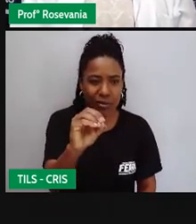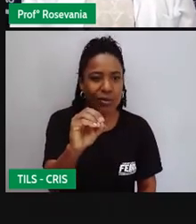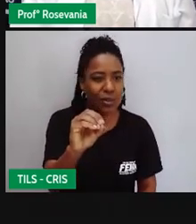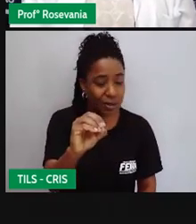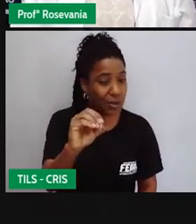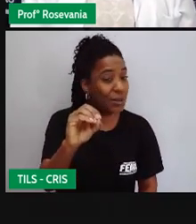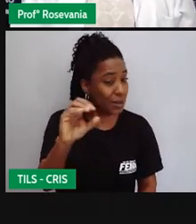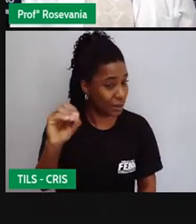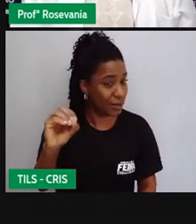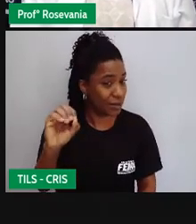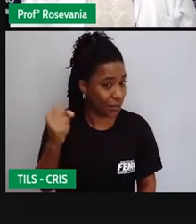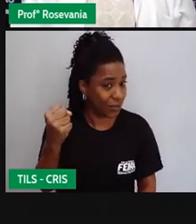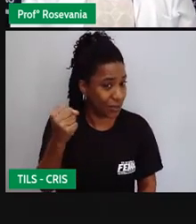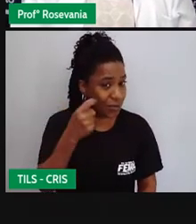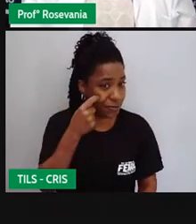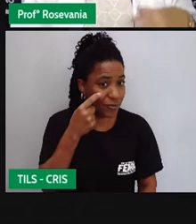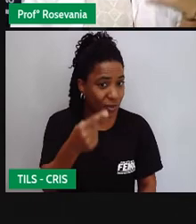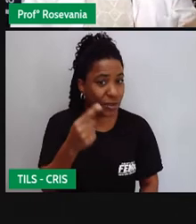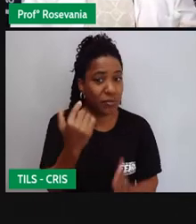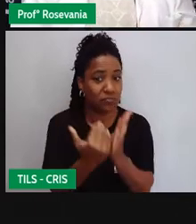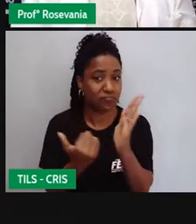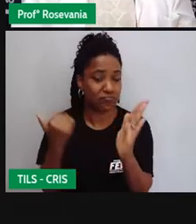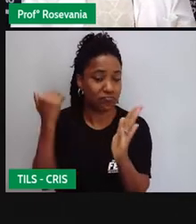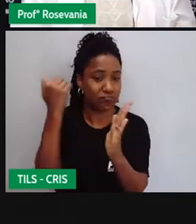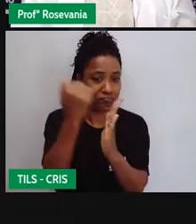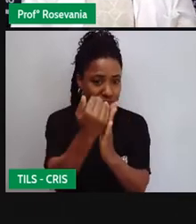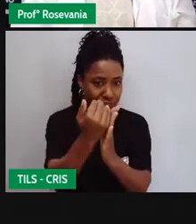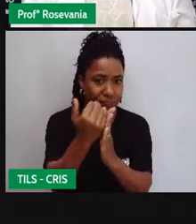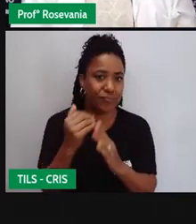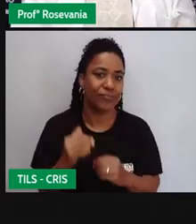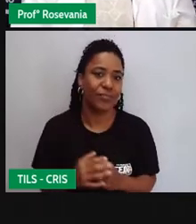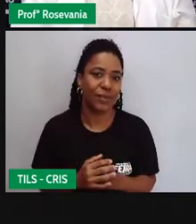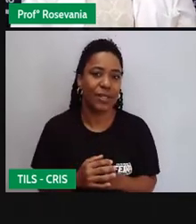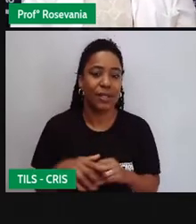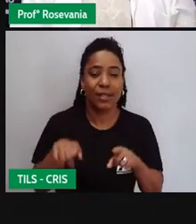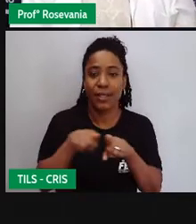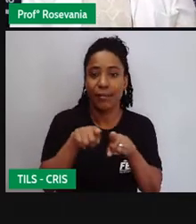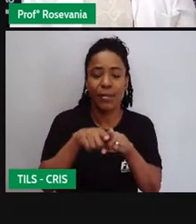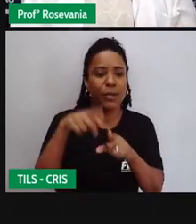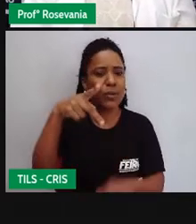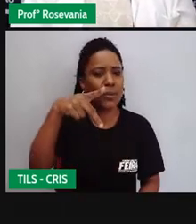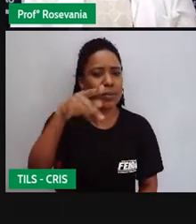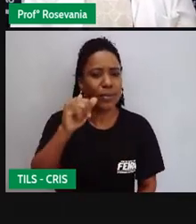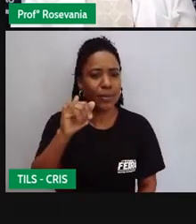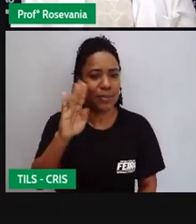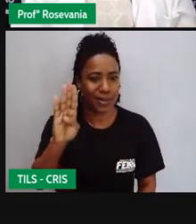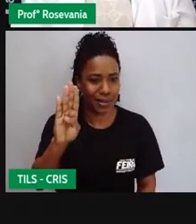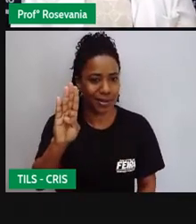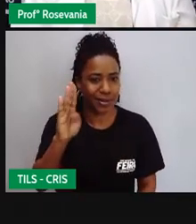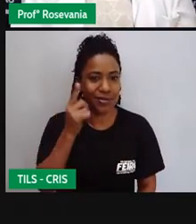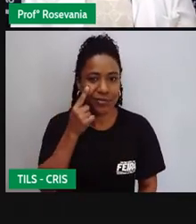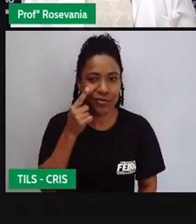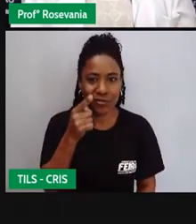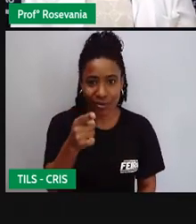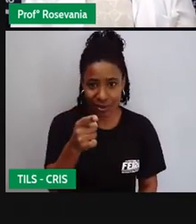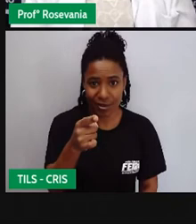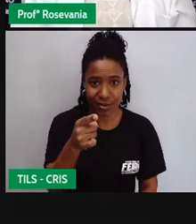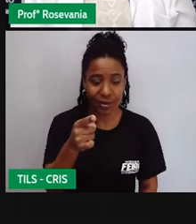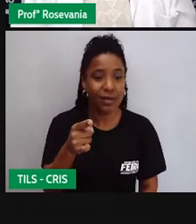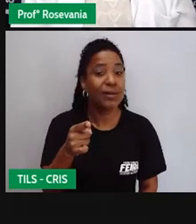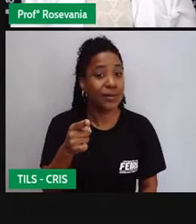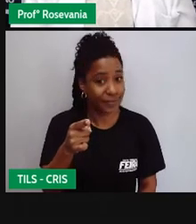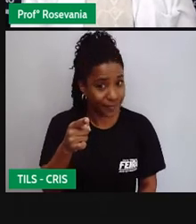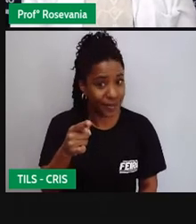O produto interno bruto, que é o PIB, que é a ação, que é produzido lá no país, ele é responsável por 26